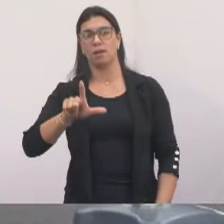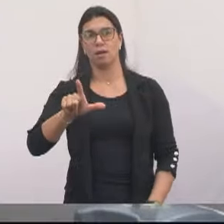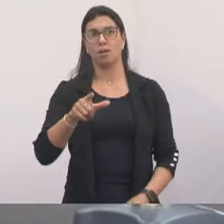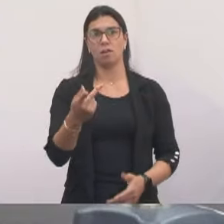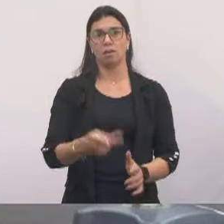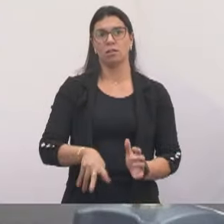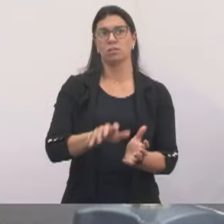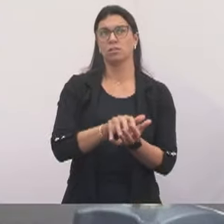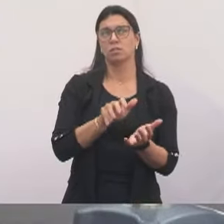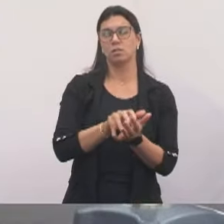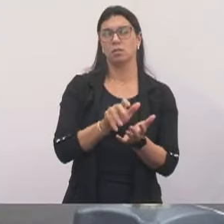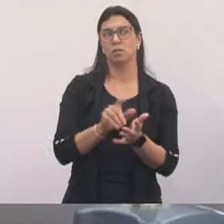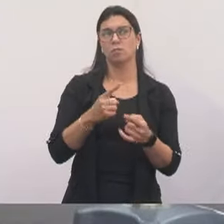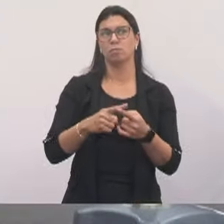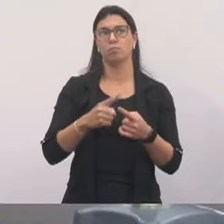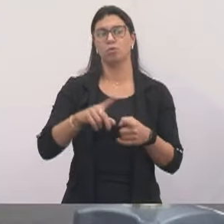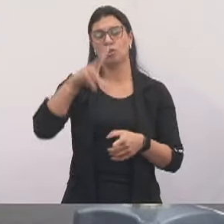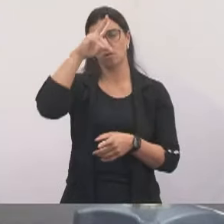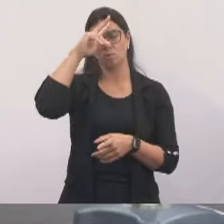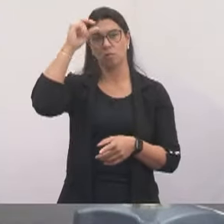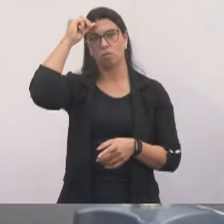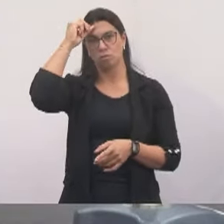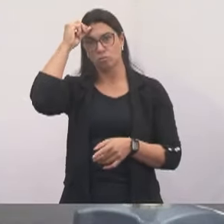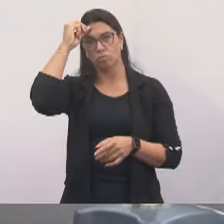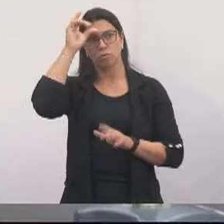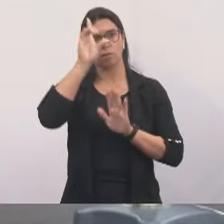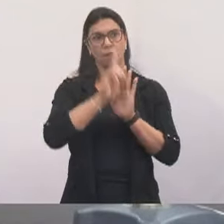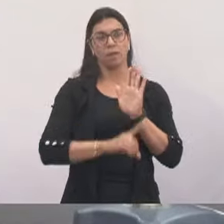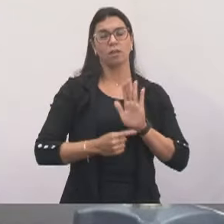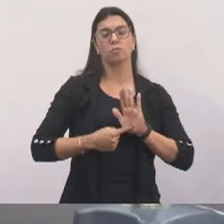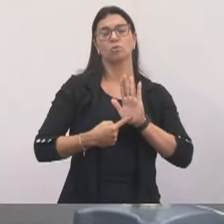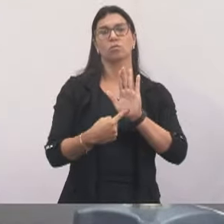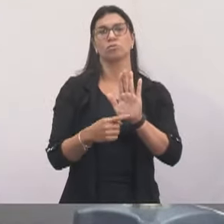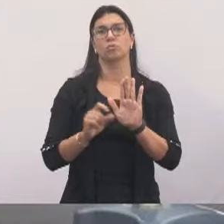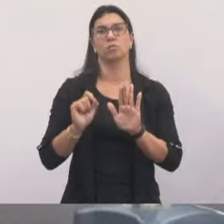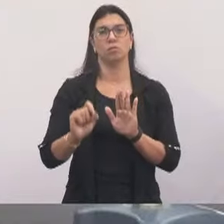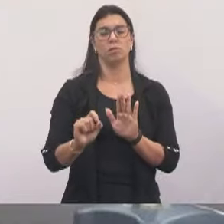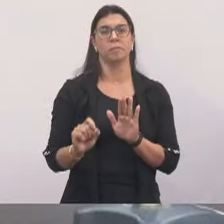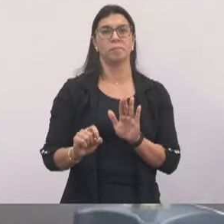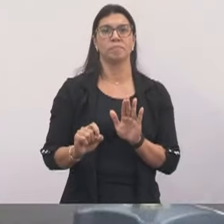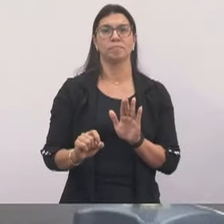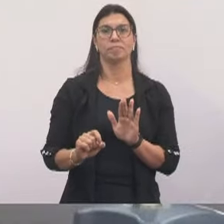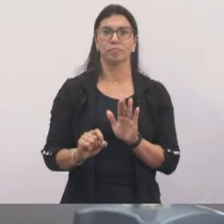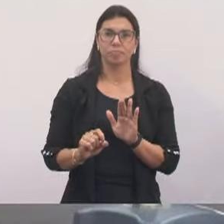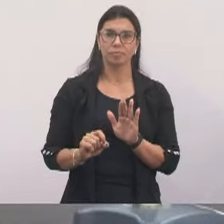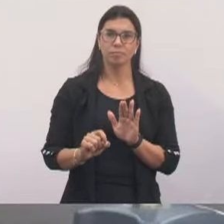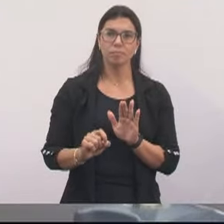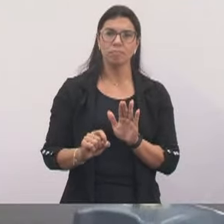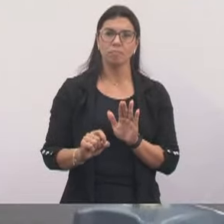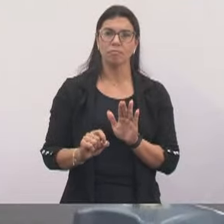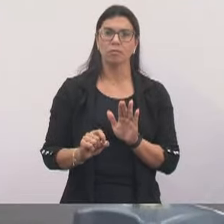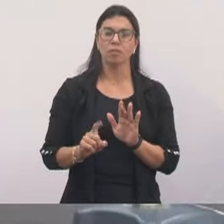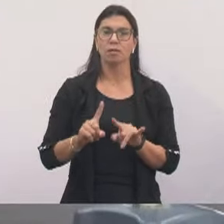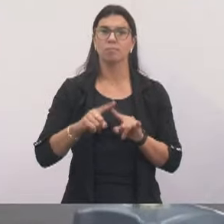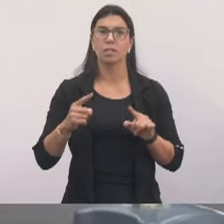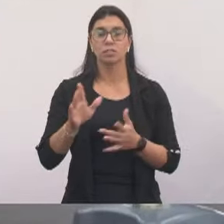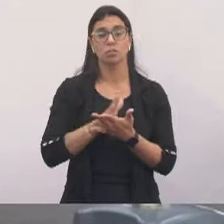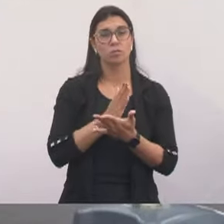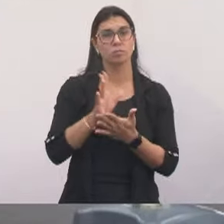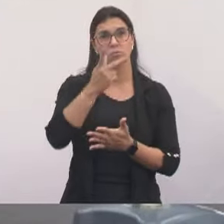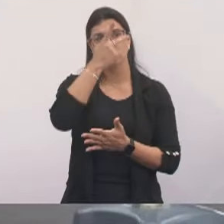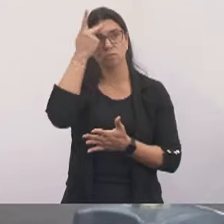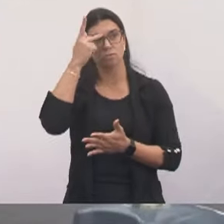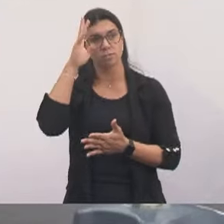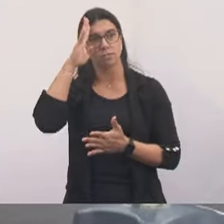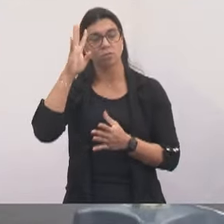Prefeito, um decreto antes da lei publicada, nunca vi isso na minha vida, e levando a erro alguns. Sorte que o jornalismo